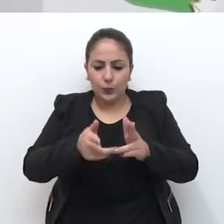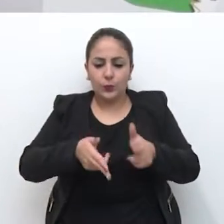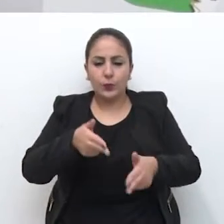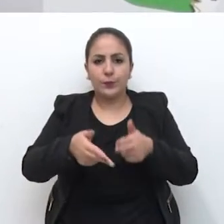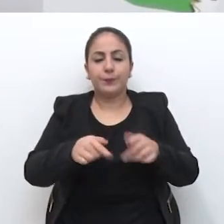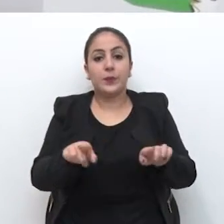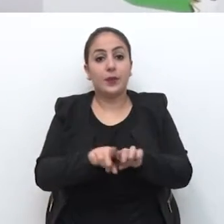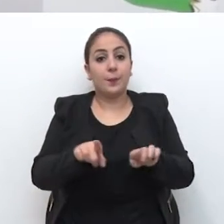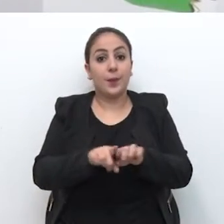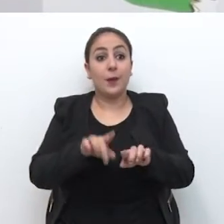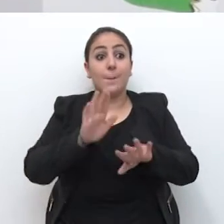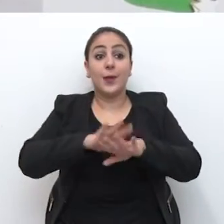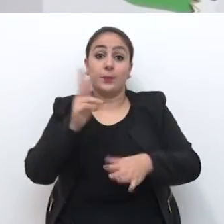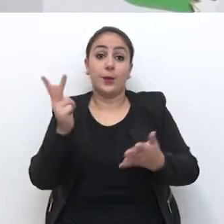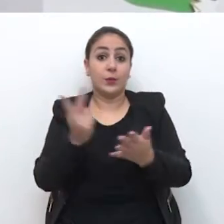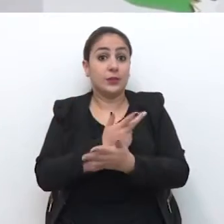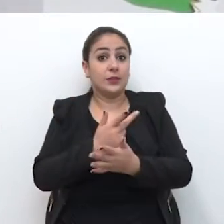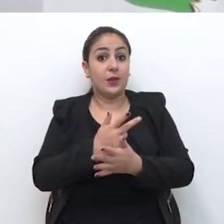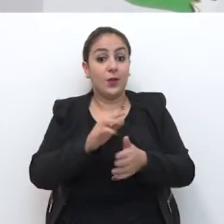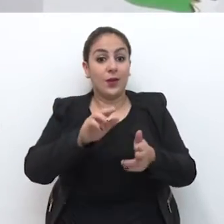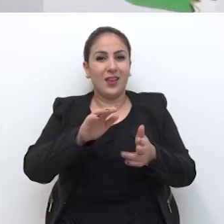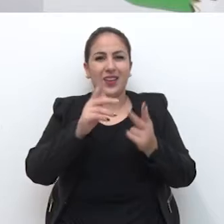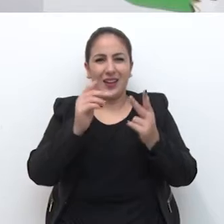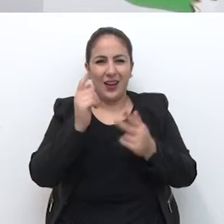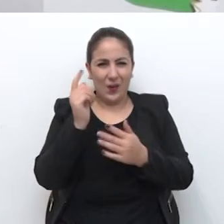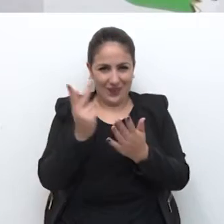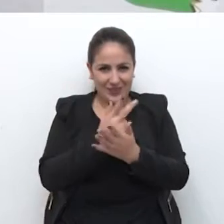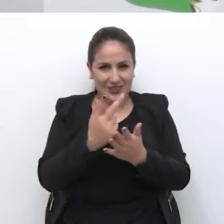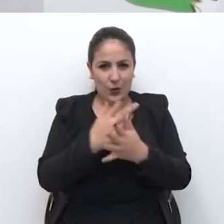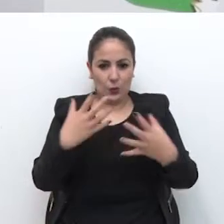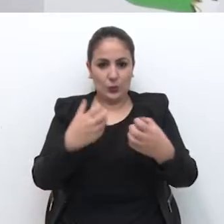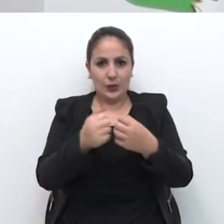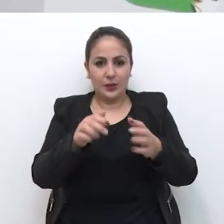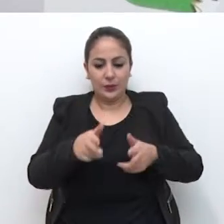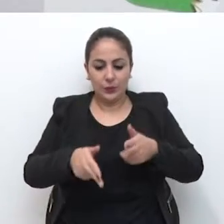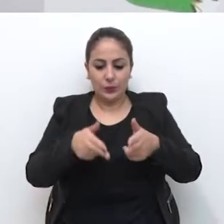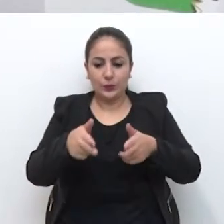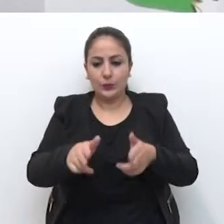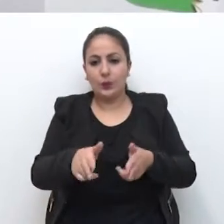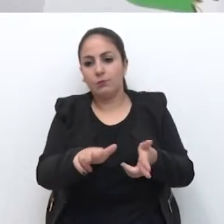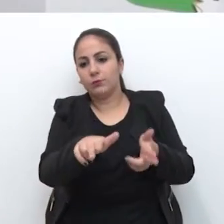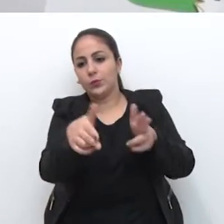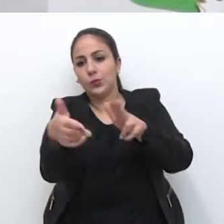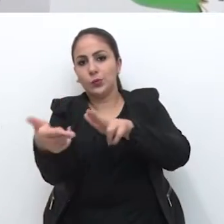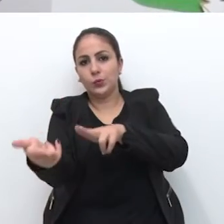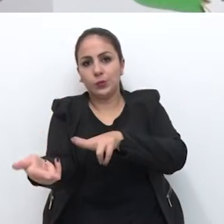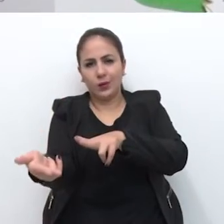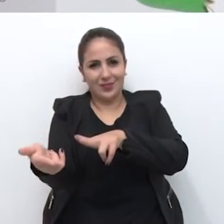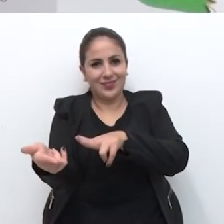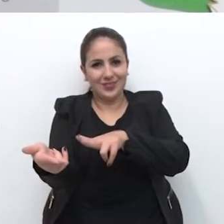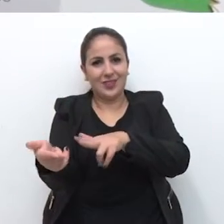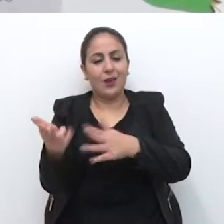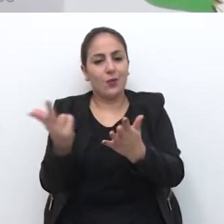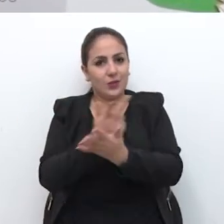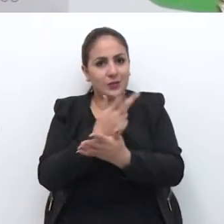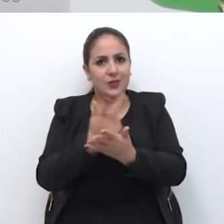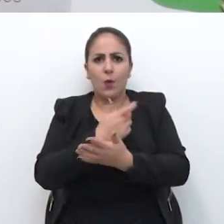mas também por um acidente que aconteceu, se fosse dentro do perímetro urbano aí, seria uma tragédia já